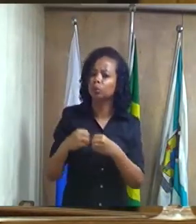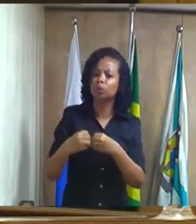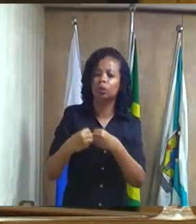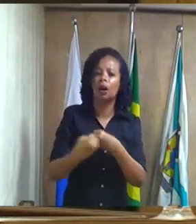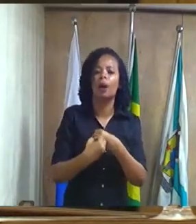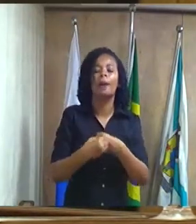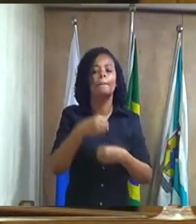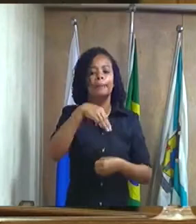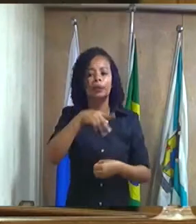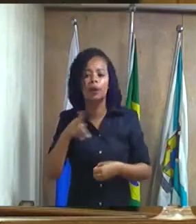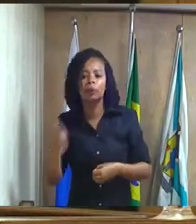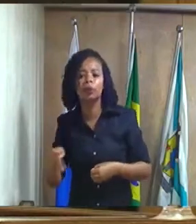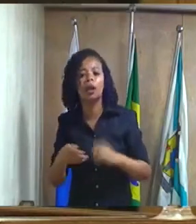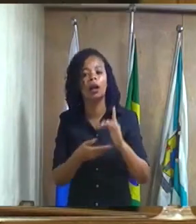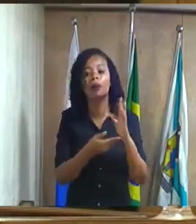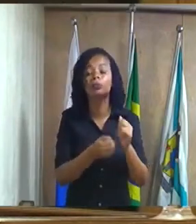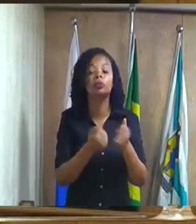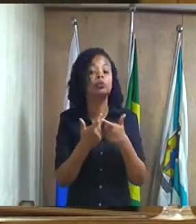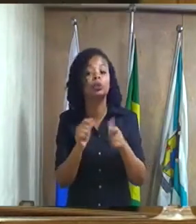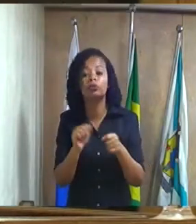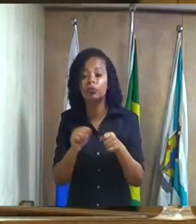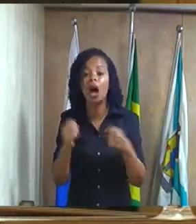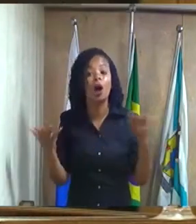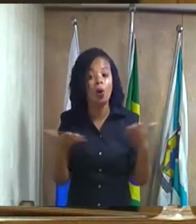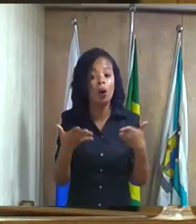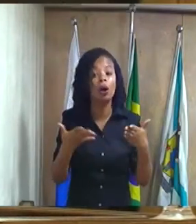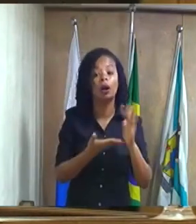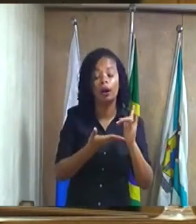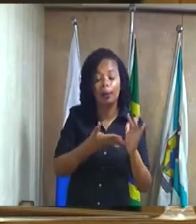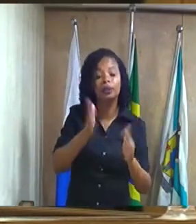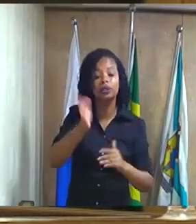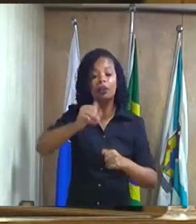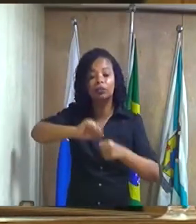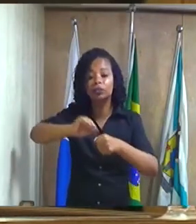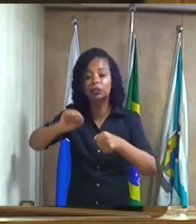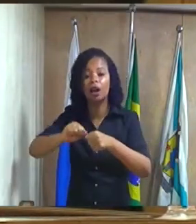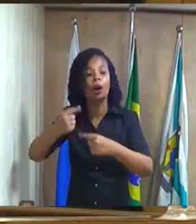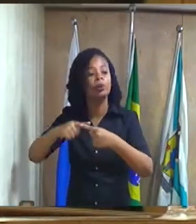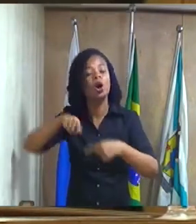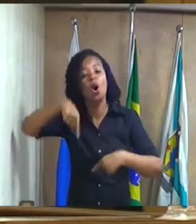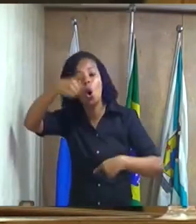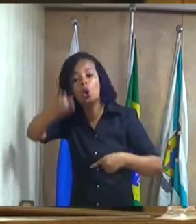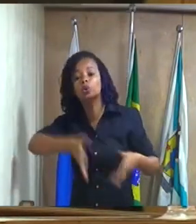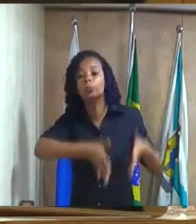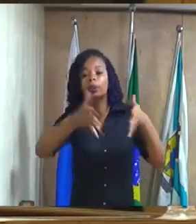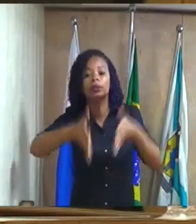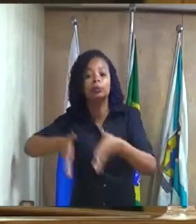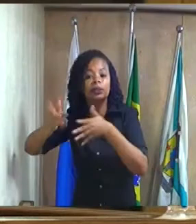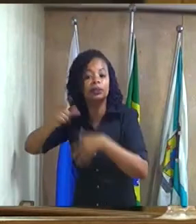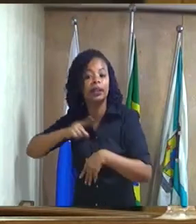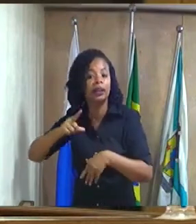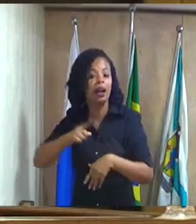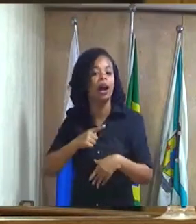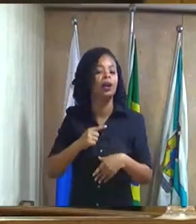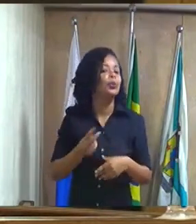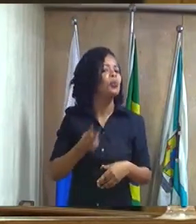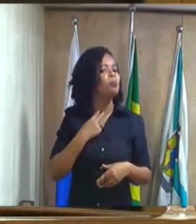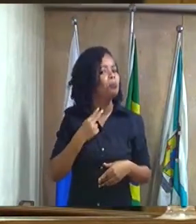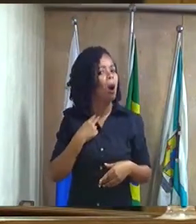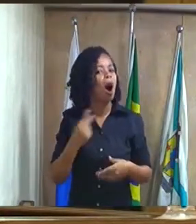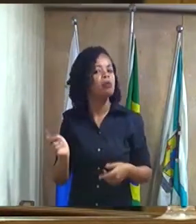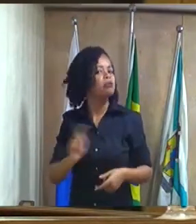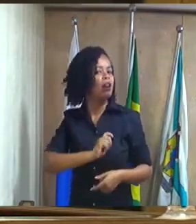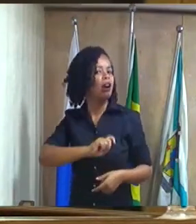e a câmara até então não tinha feito a câmara agora está fazendo até porque vai vir outros apartamentos aqui e essas sacanagens não vão existir